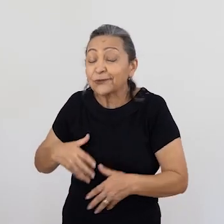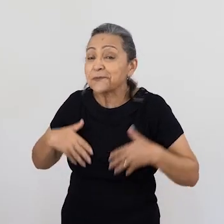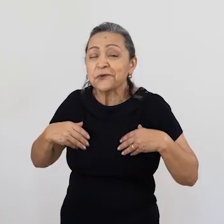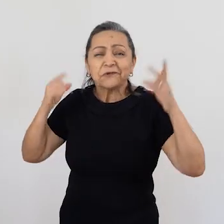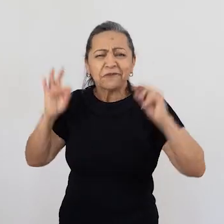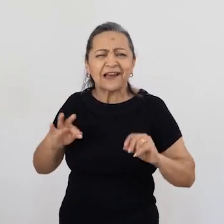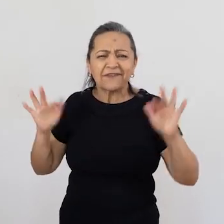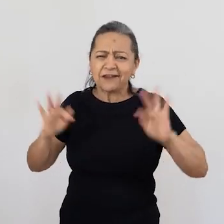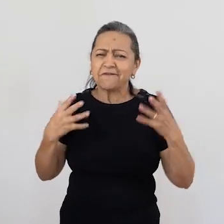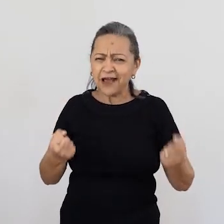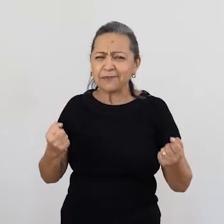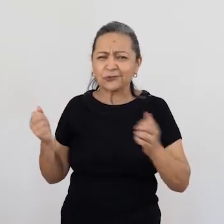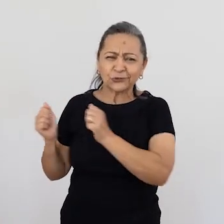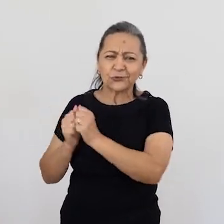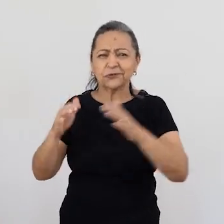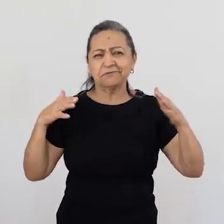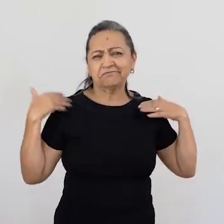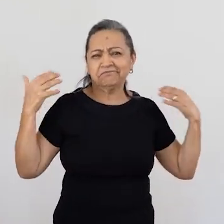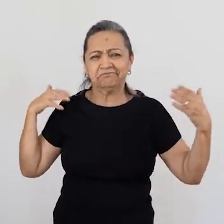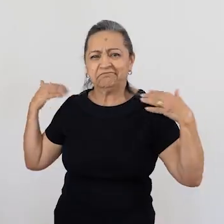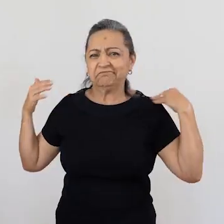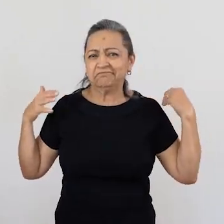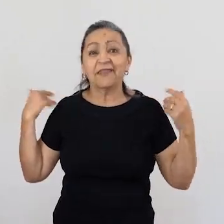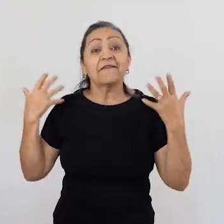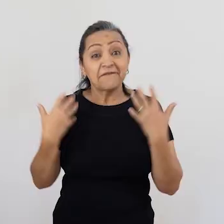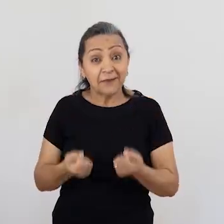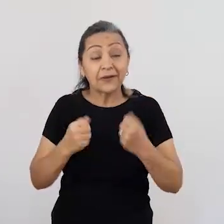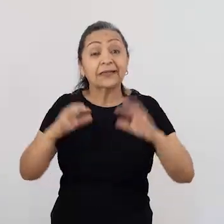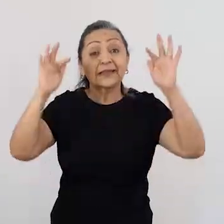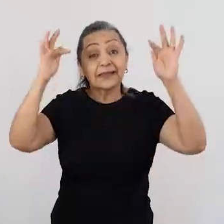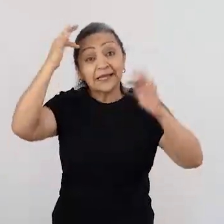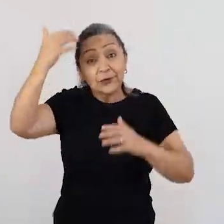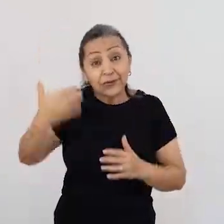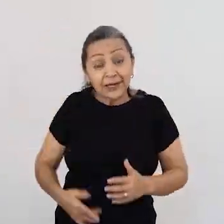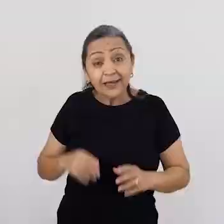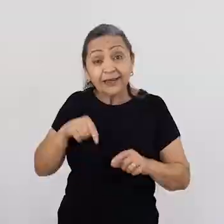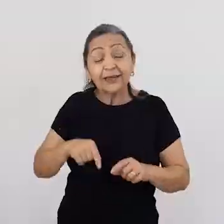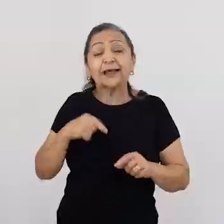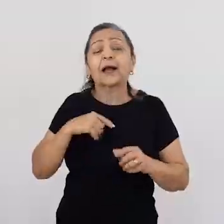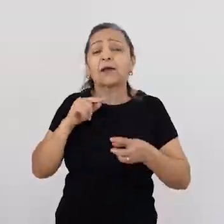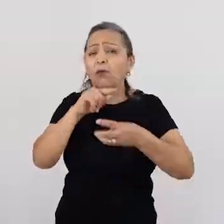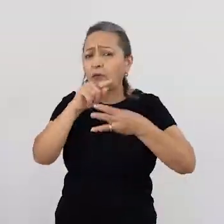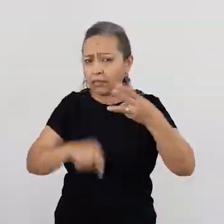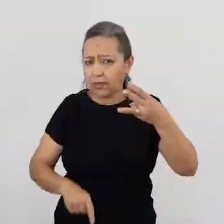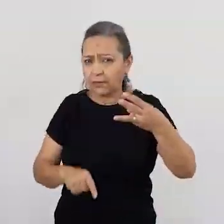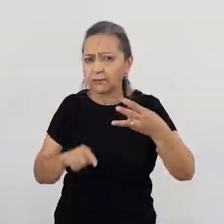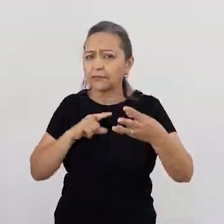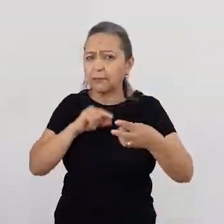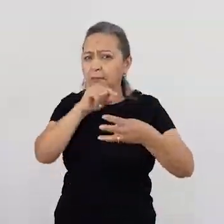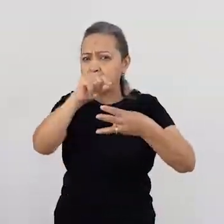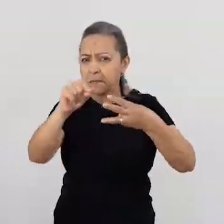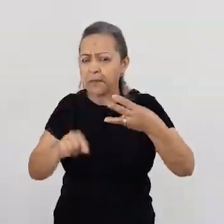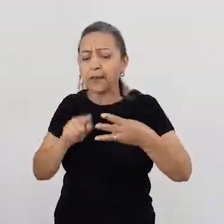vamos passear? Vamos, vamos lá. Vamos, querida. A teoria fundamental da Unipaz, ela contempla essas três ecologias, que eu